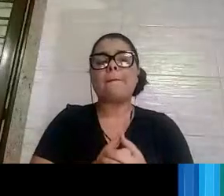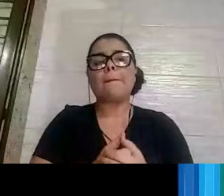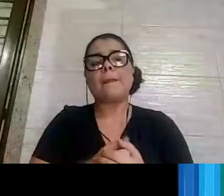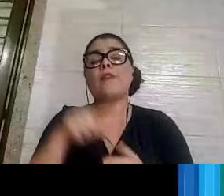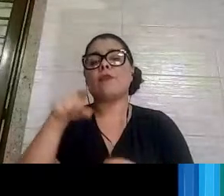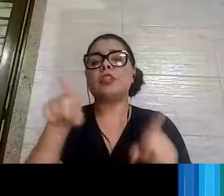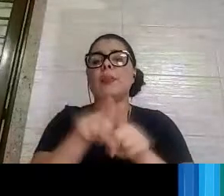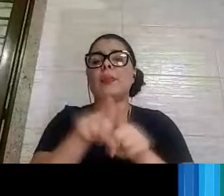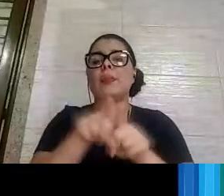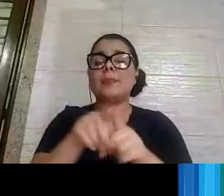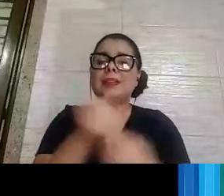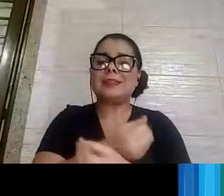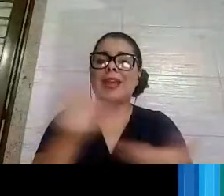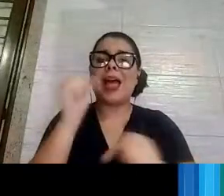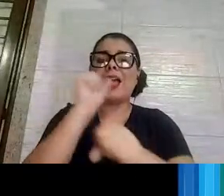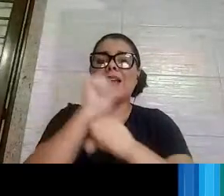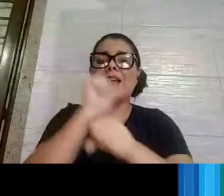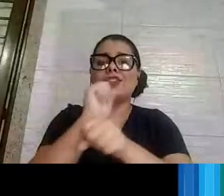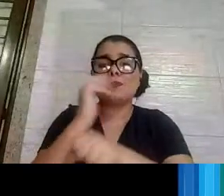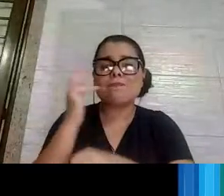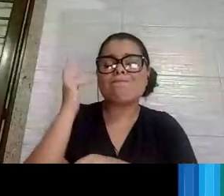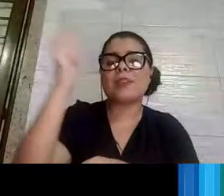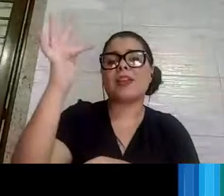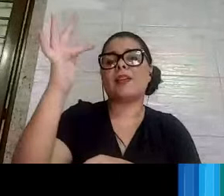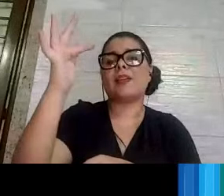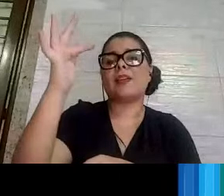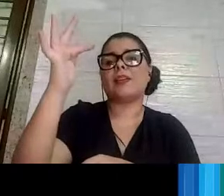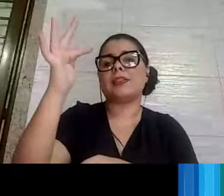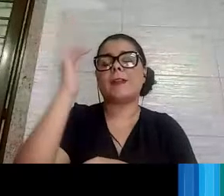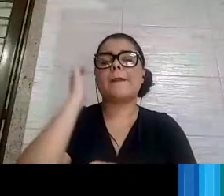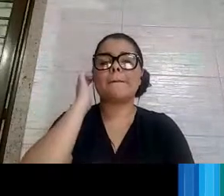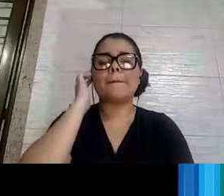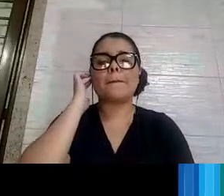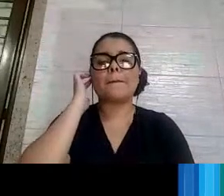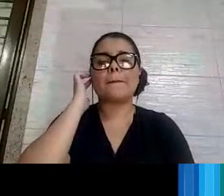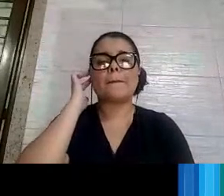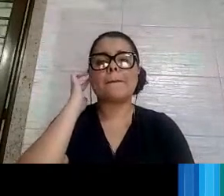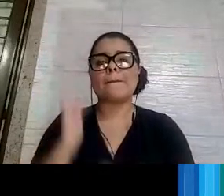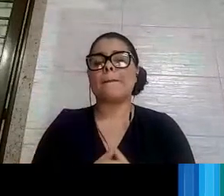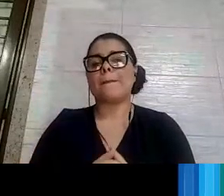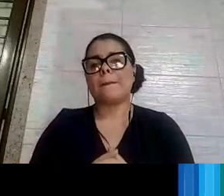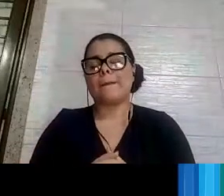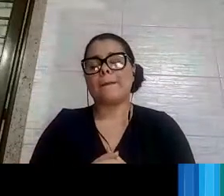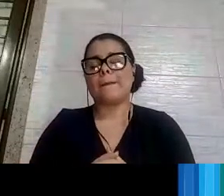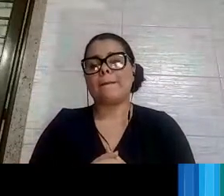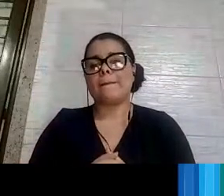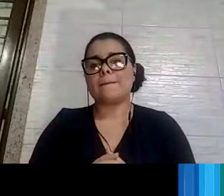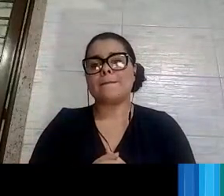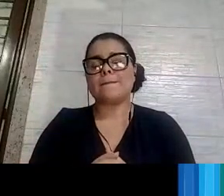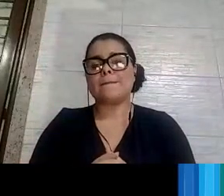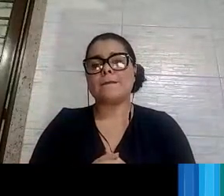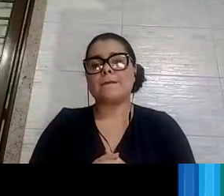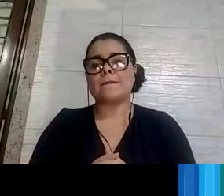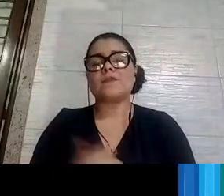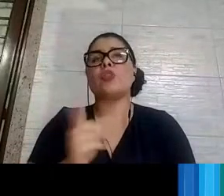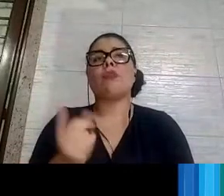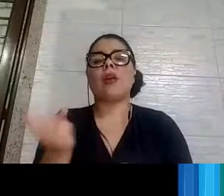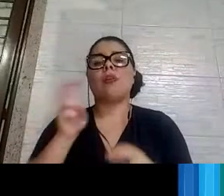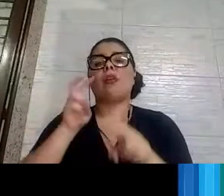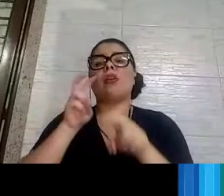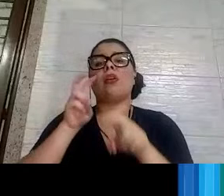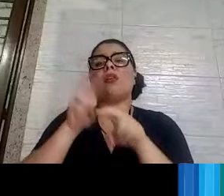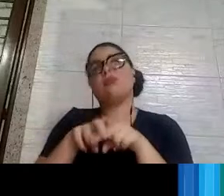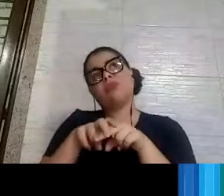esperança, têm que dar esperança do verbo esperançar, esperança não é uma coisa que a gente senta na cadeira e fica esperando,